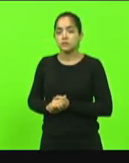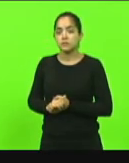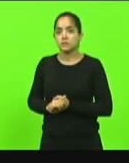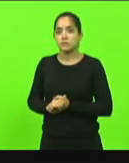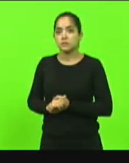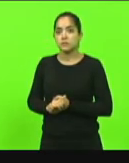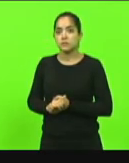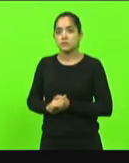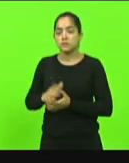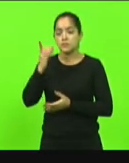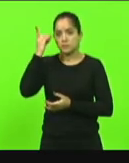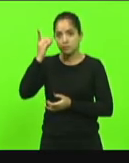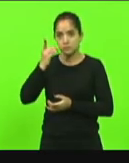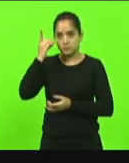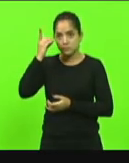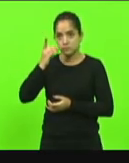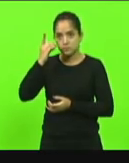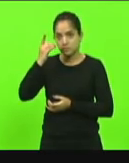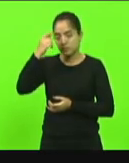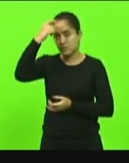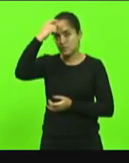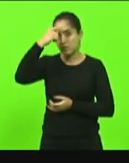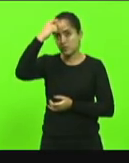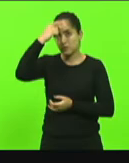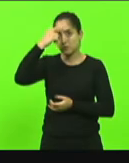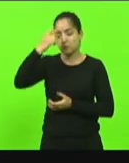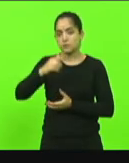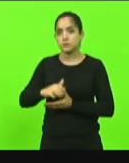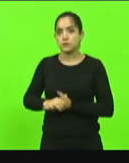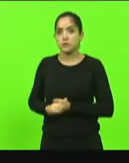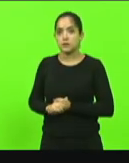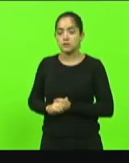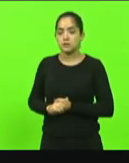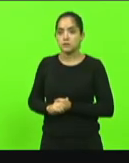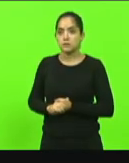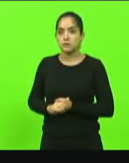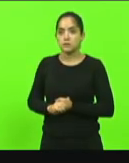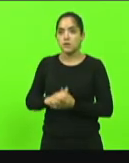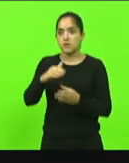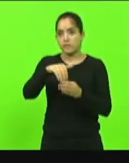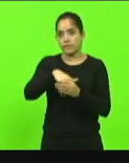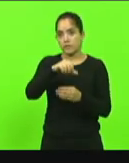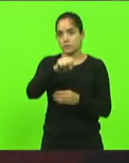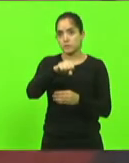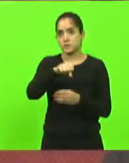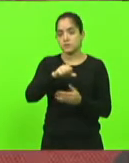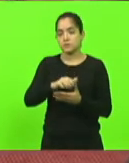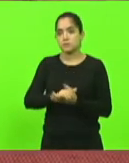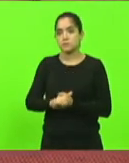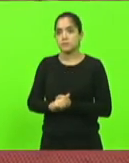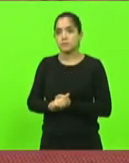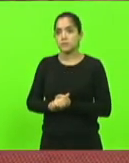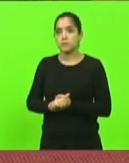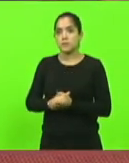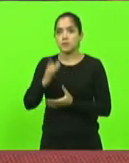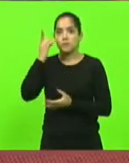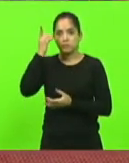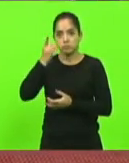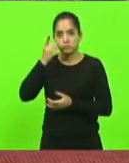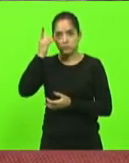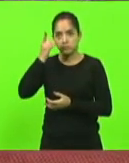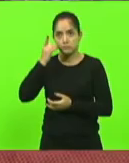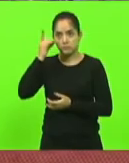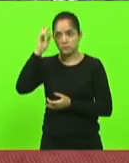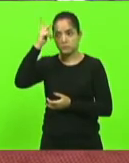Como vota a deputada Maurício Scudilark? Voto sim, senhor presidente. Como vota a deputada do Milton Obos?